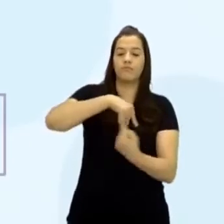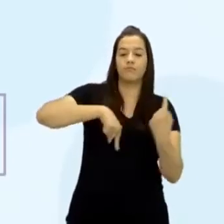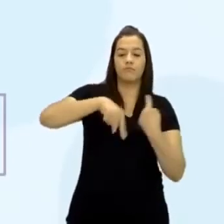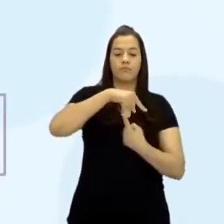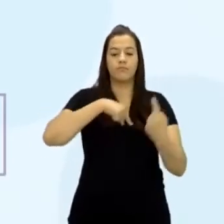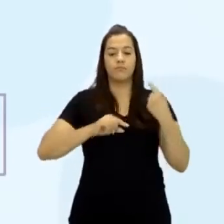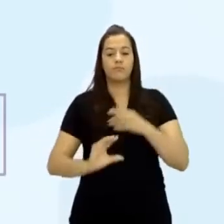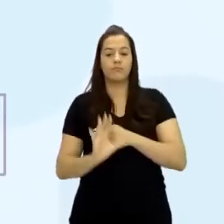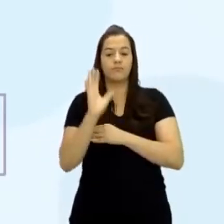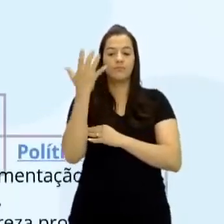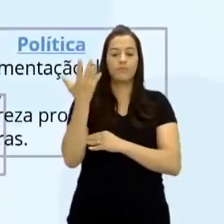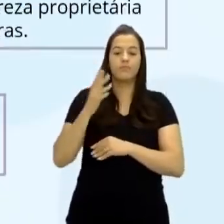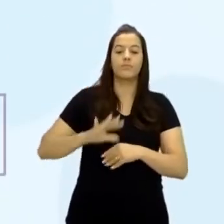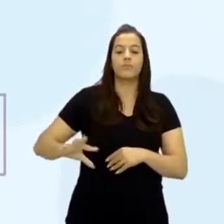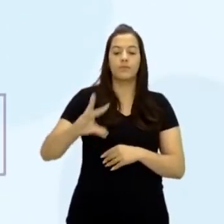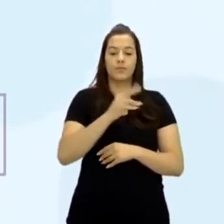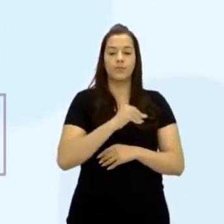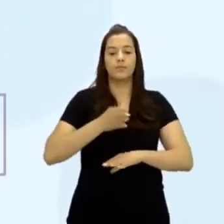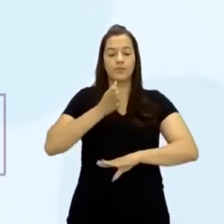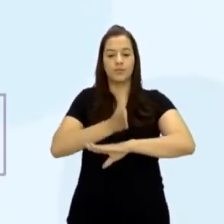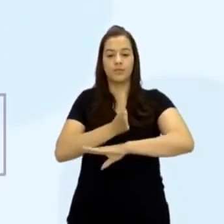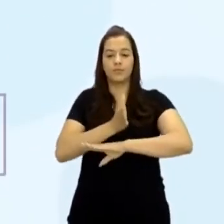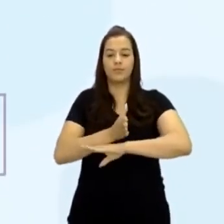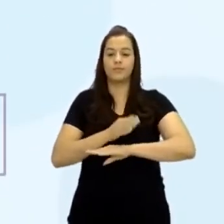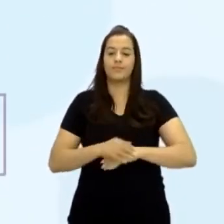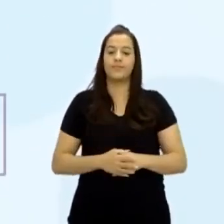que surge aí na Idade Média.